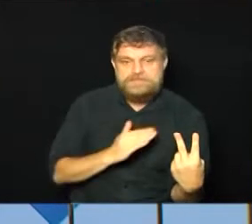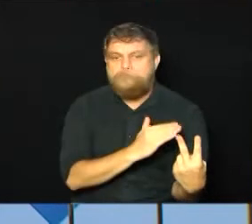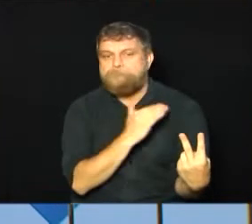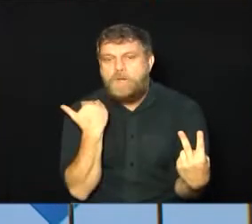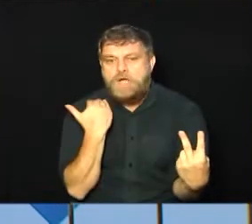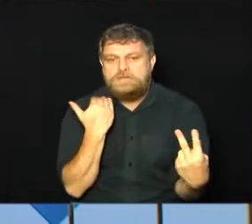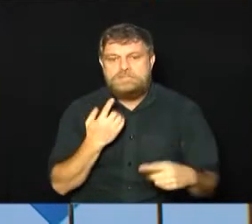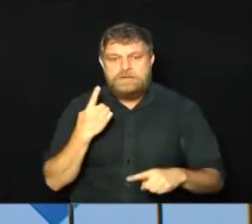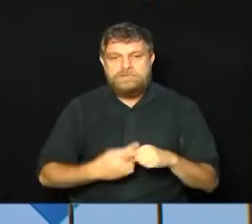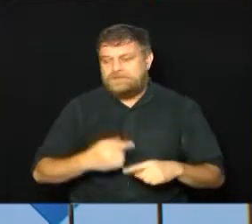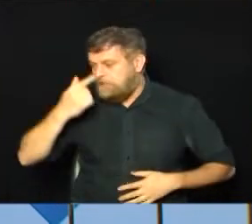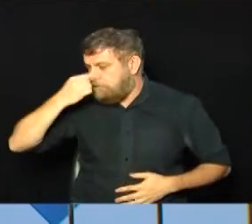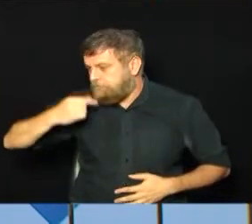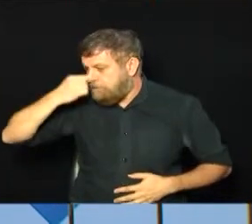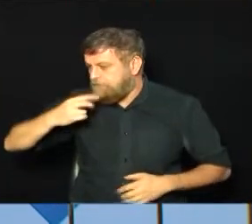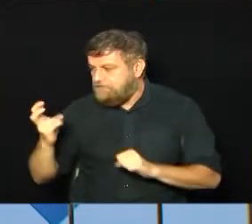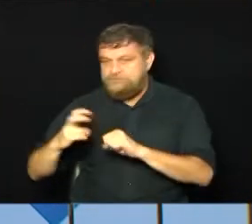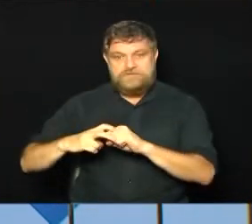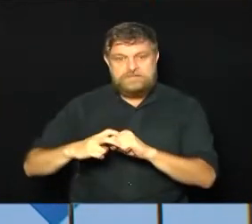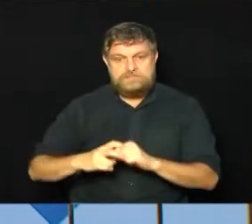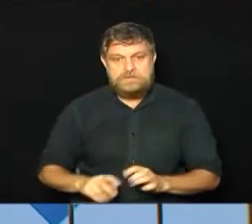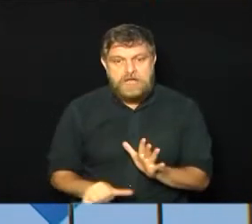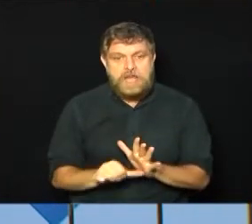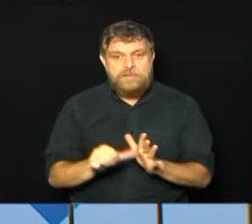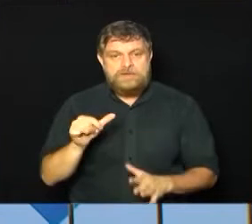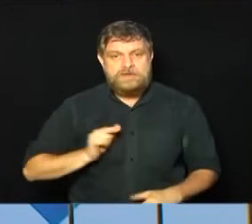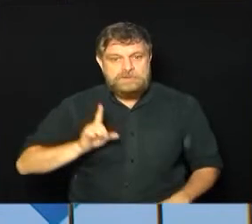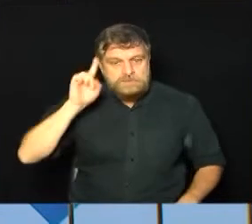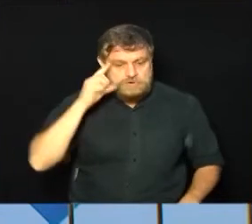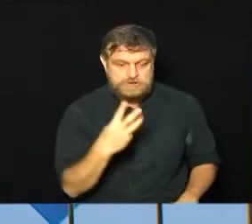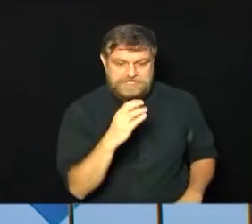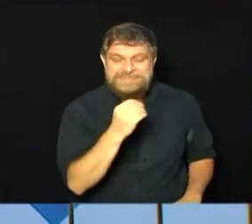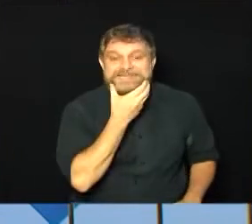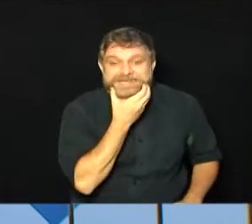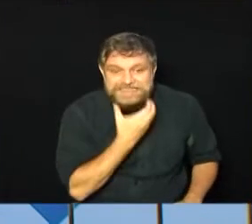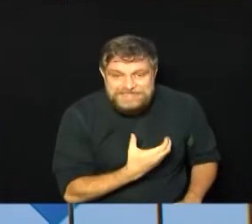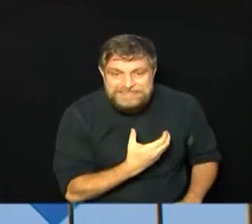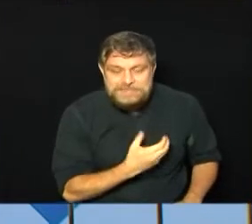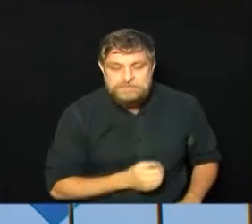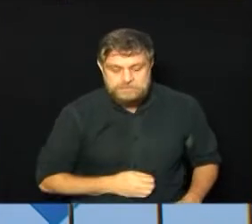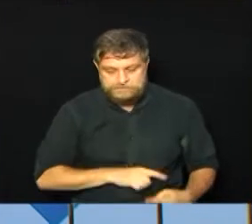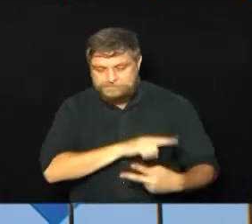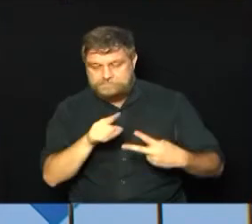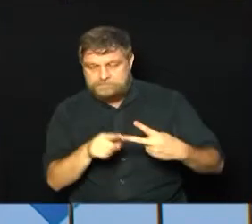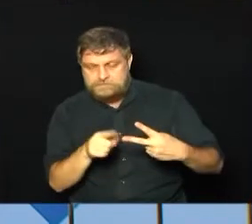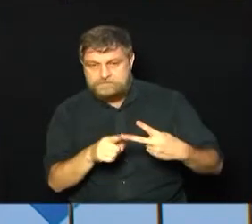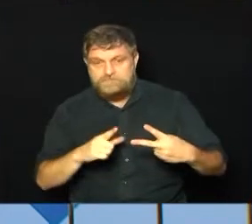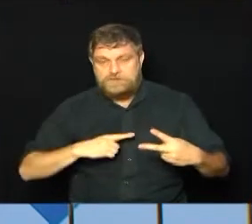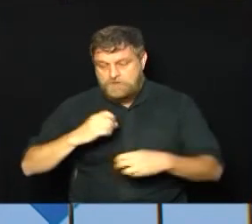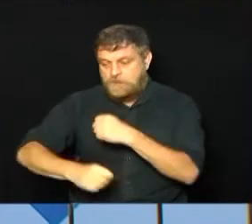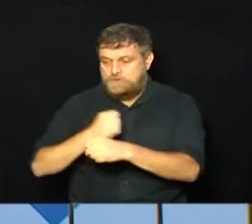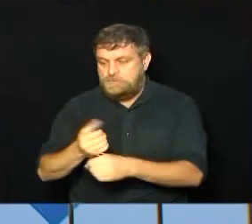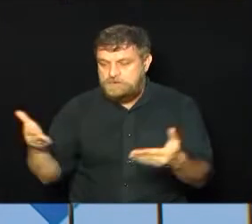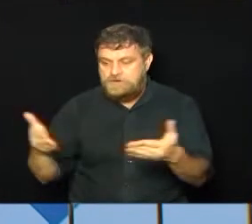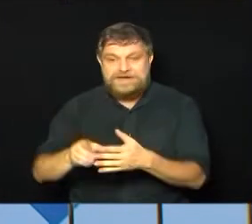aí pela influenza. O primeiro caso aconteceu em 30 de dezembro do ano passado e o segundo foi registrado este ano, no